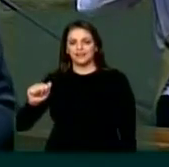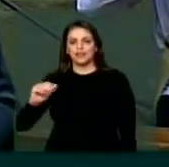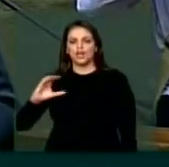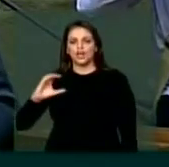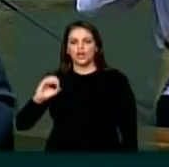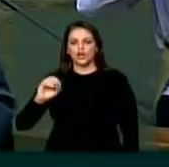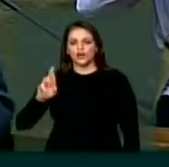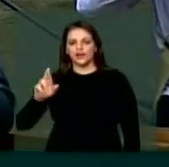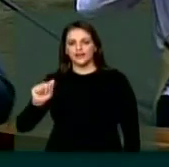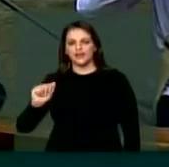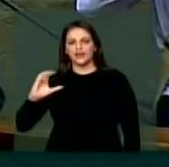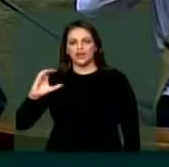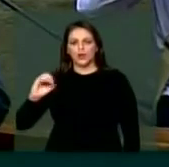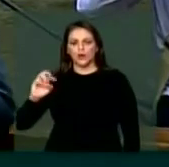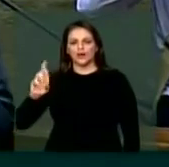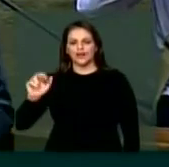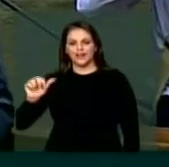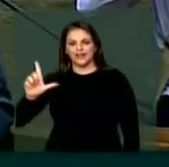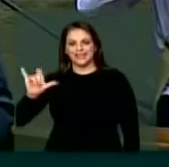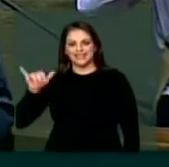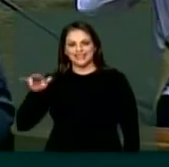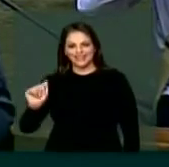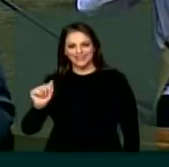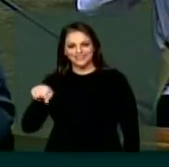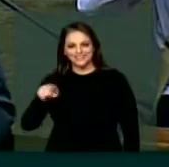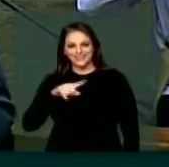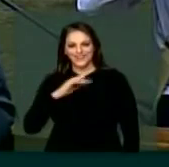Cora Coralina, já ouviram falar dela?